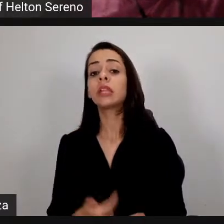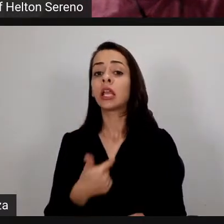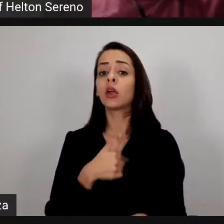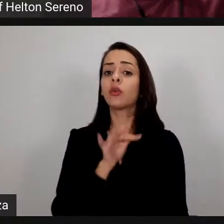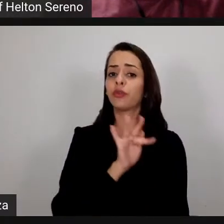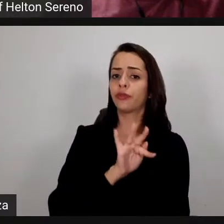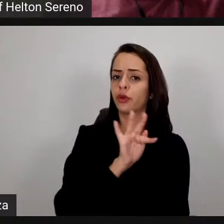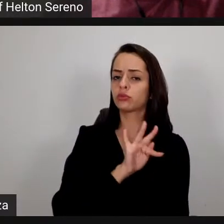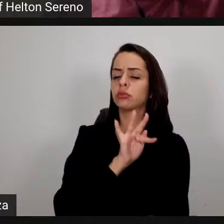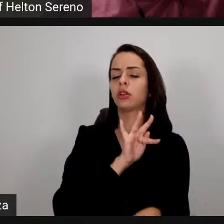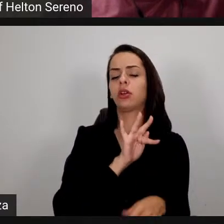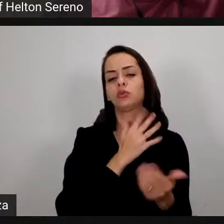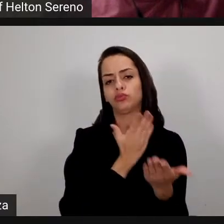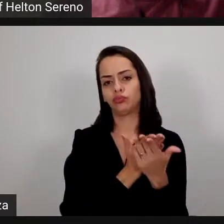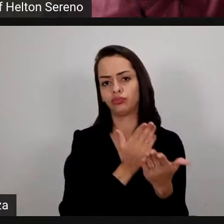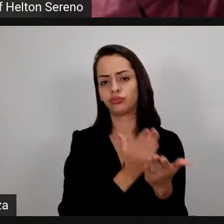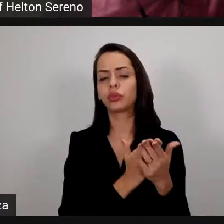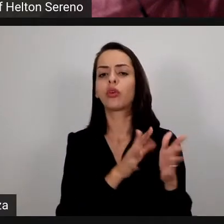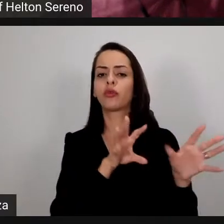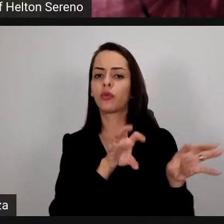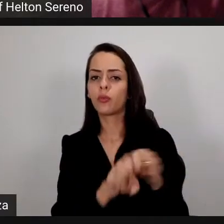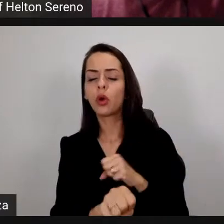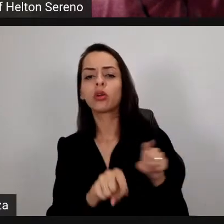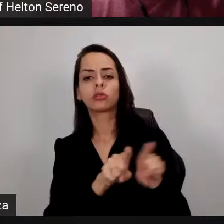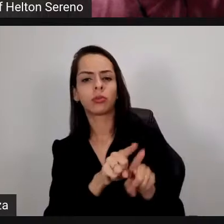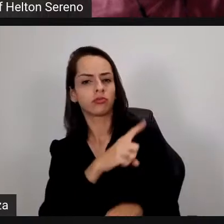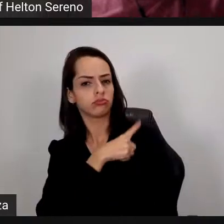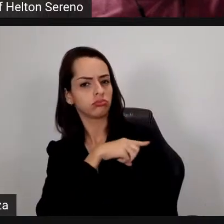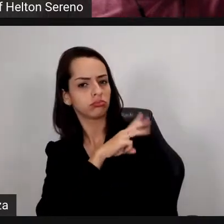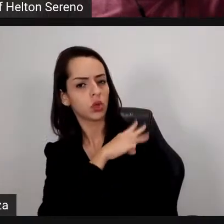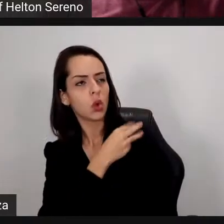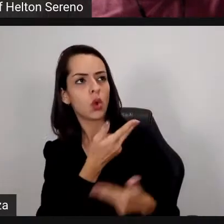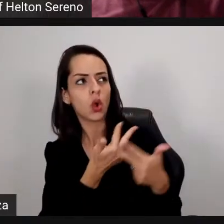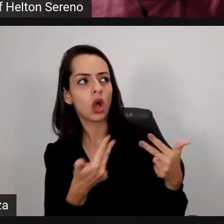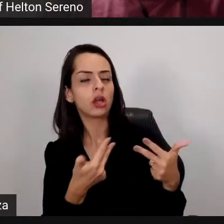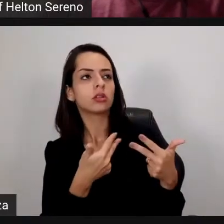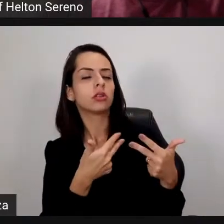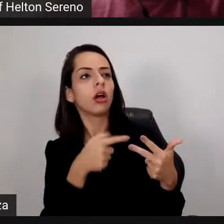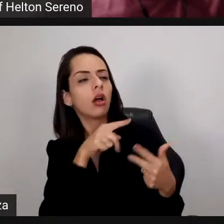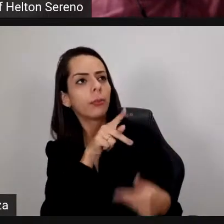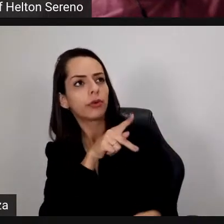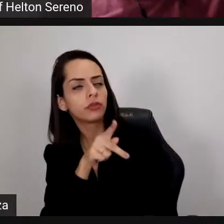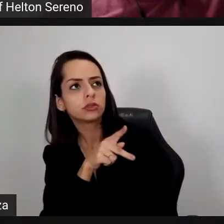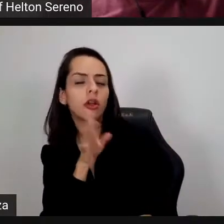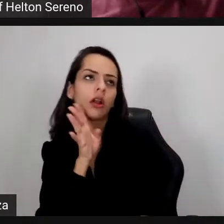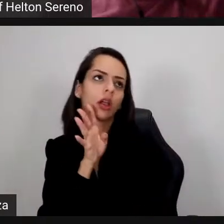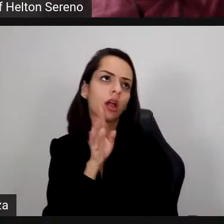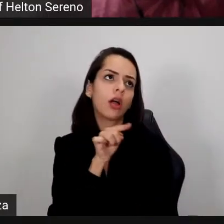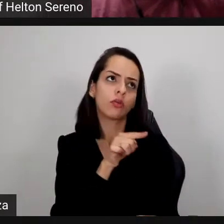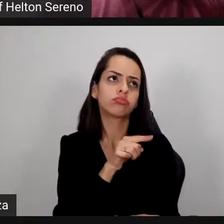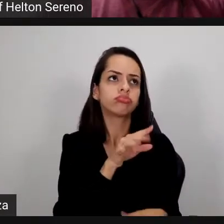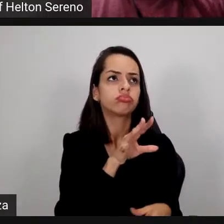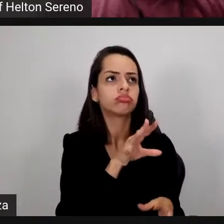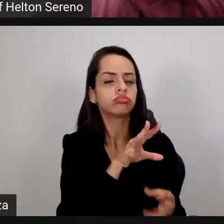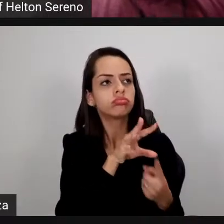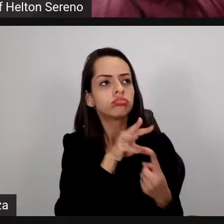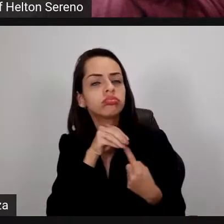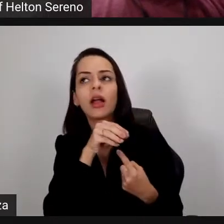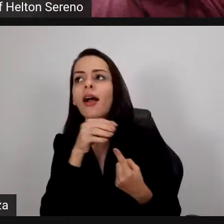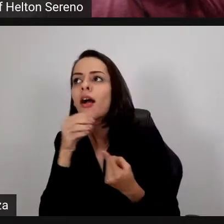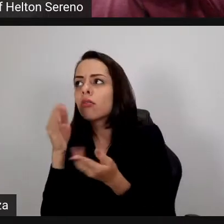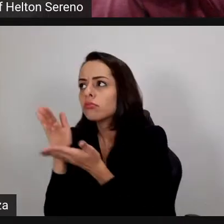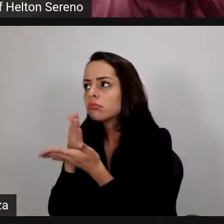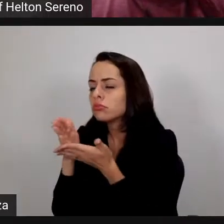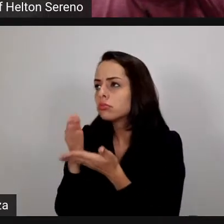minha formação de segundo grau. olha, isso eu achei legal, eu vou replicar, isso eu não achei legal, eu não vou fazer. Quando eu